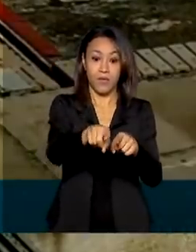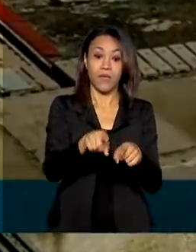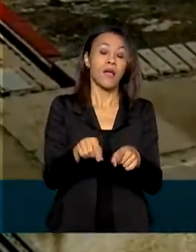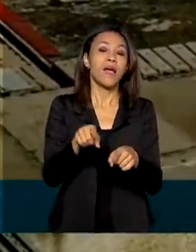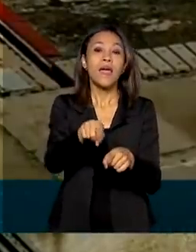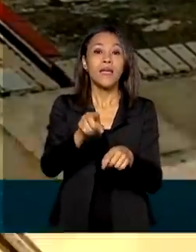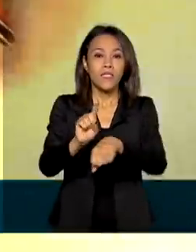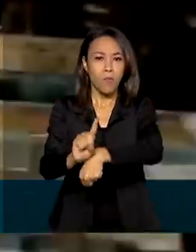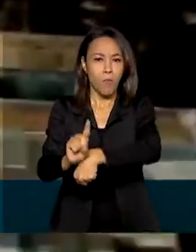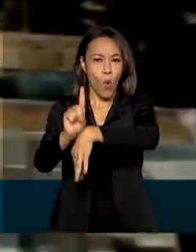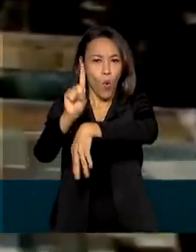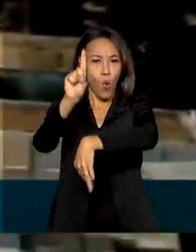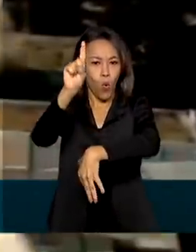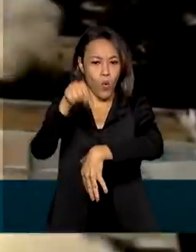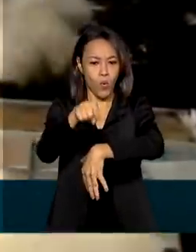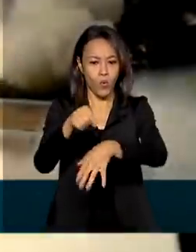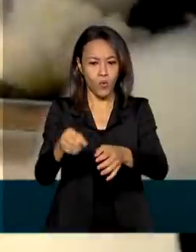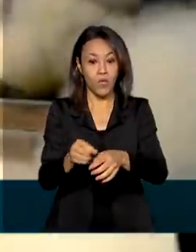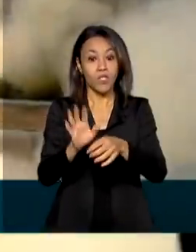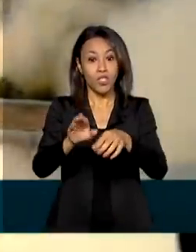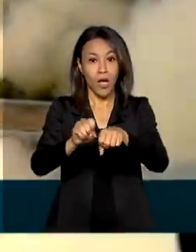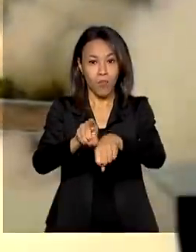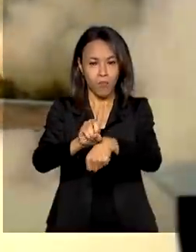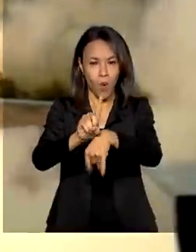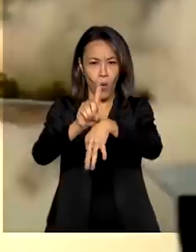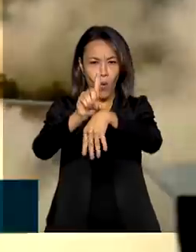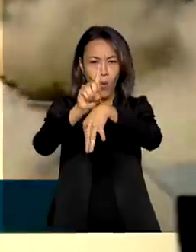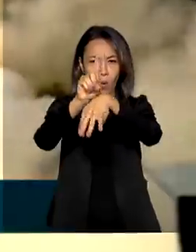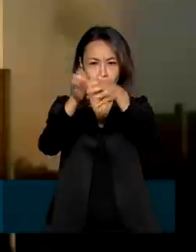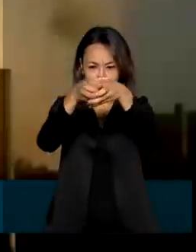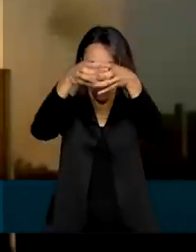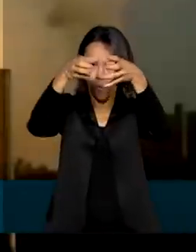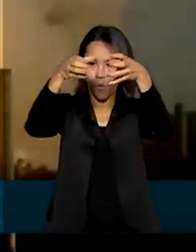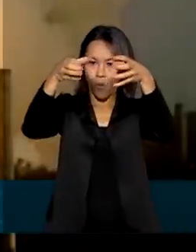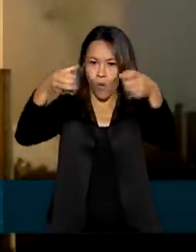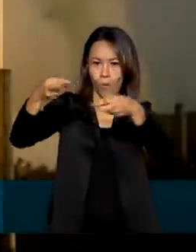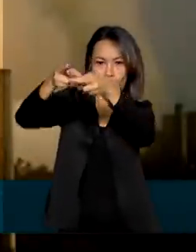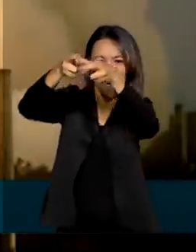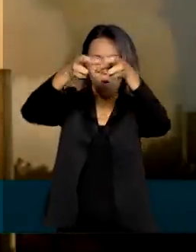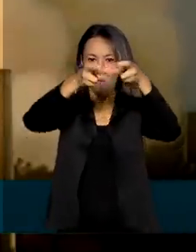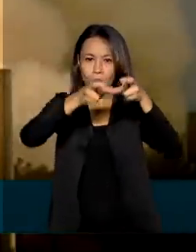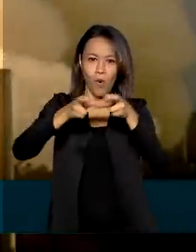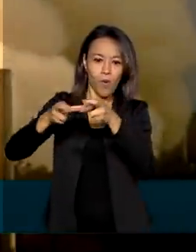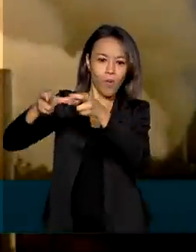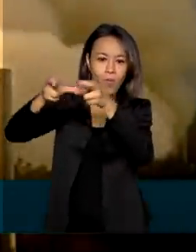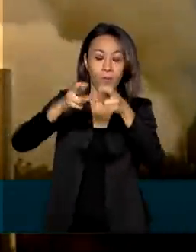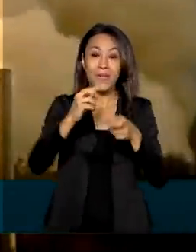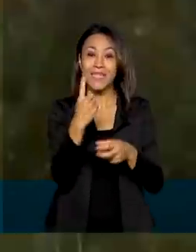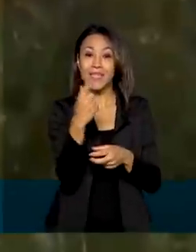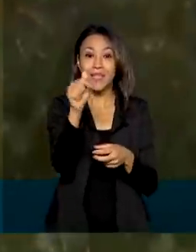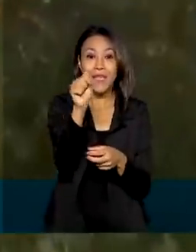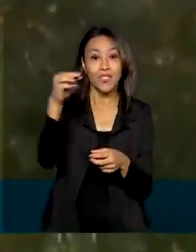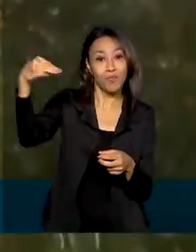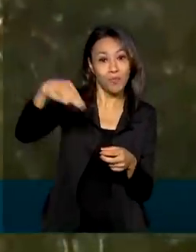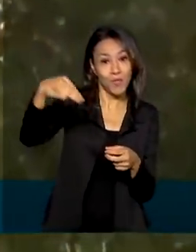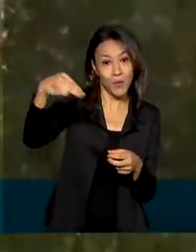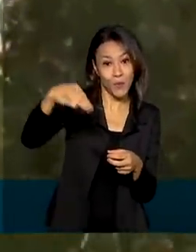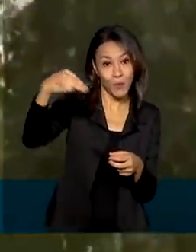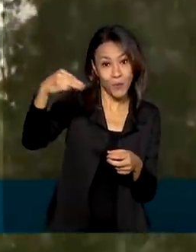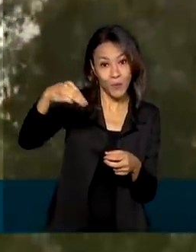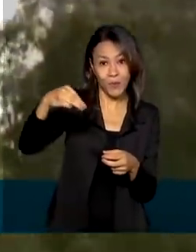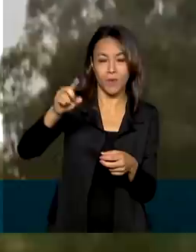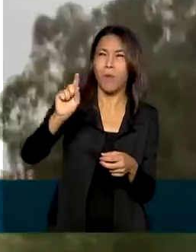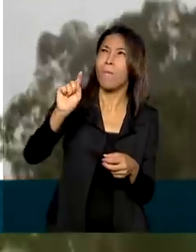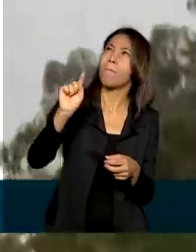satélite Amazônia 1 se desprendeu do foguete de lançamento e entrou em órbita apenas 17 minutos depois de sair da